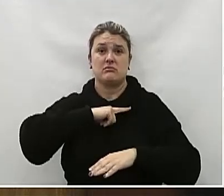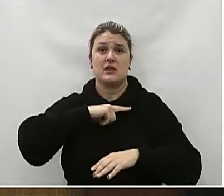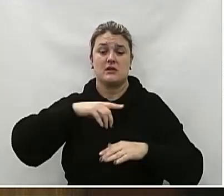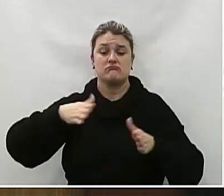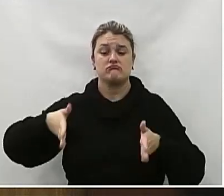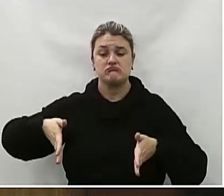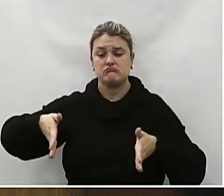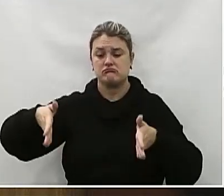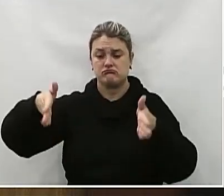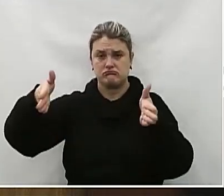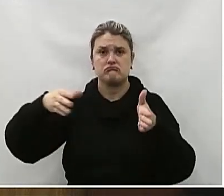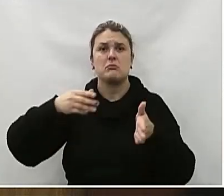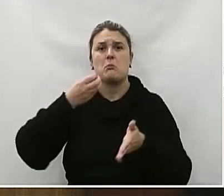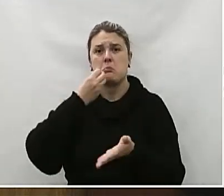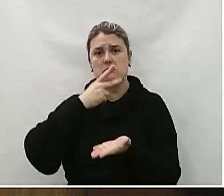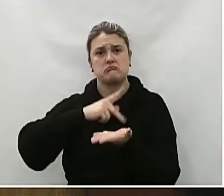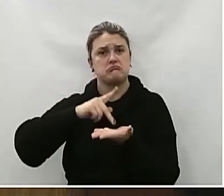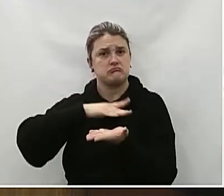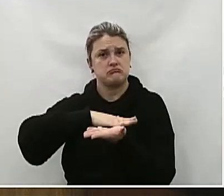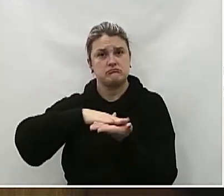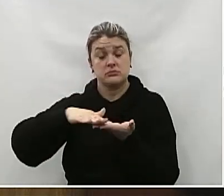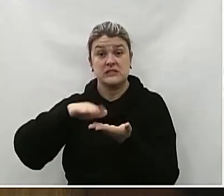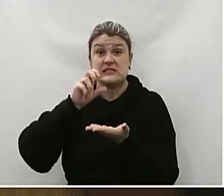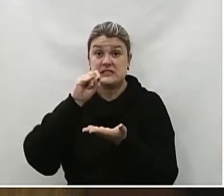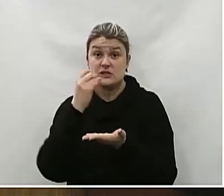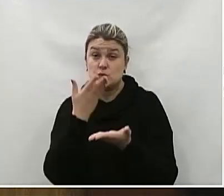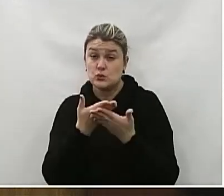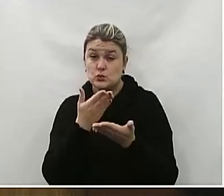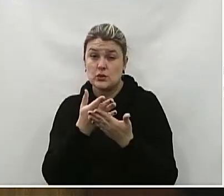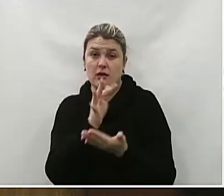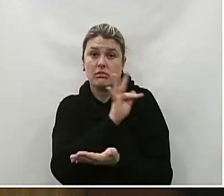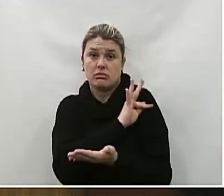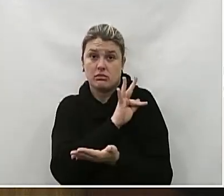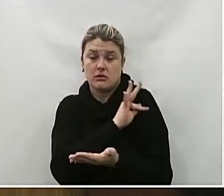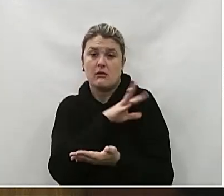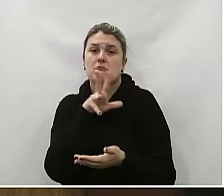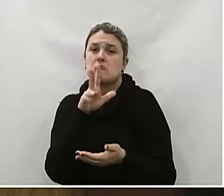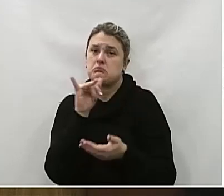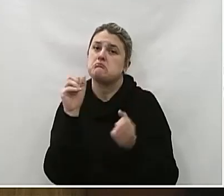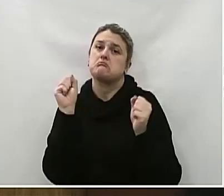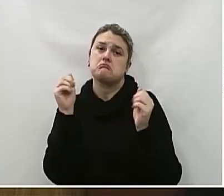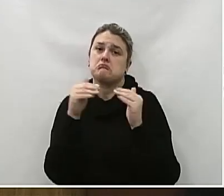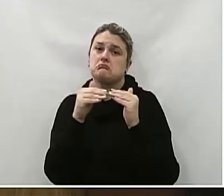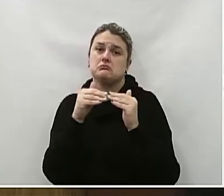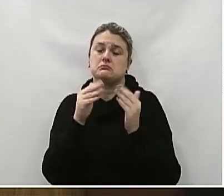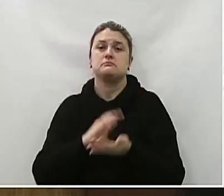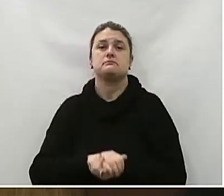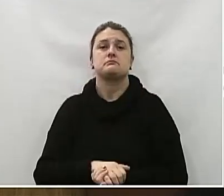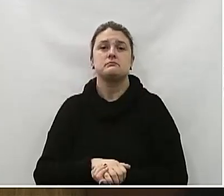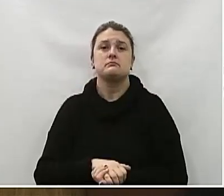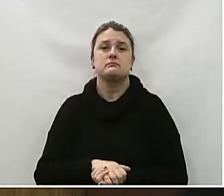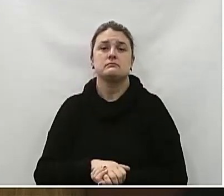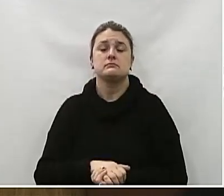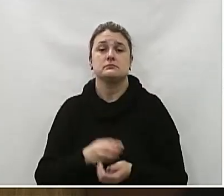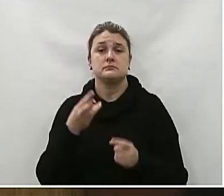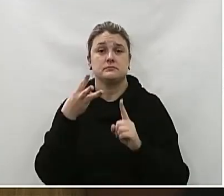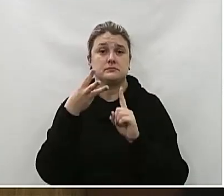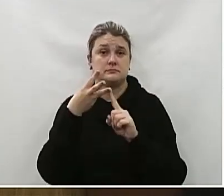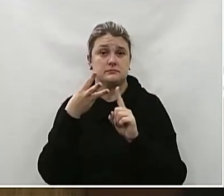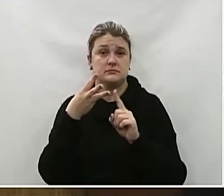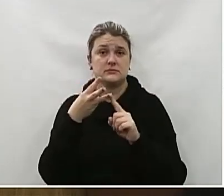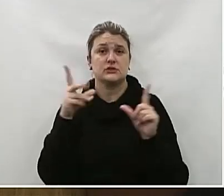e boas condições de pavimentação Um estudo técnico pode confirmar essa possibilidade 3.